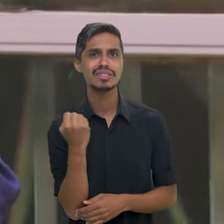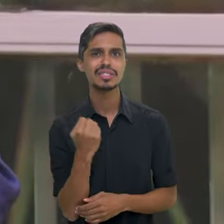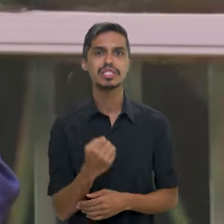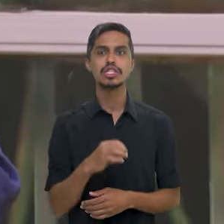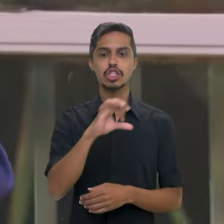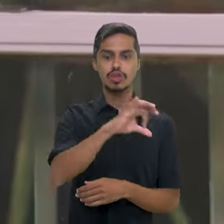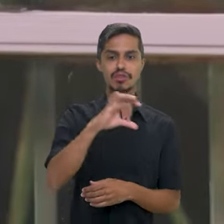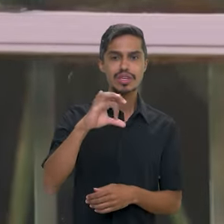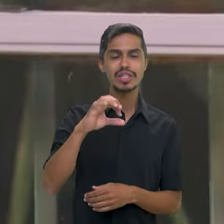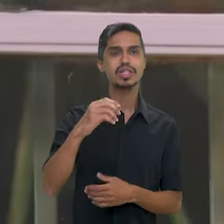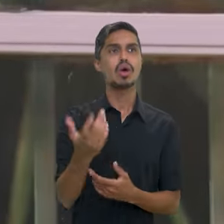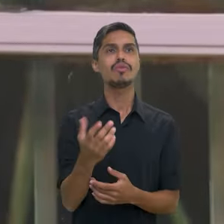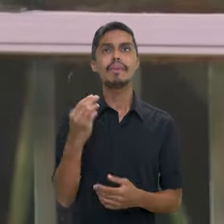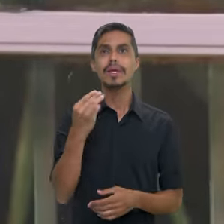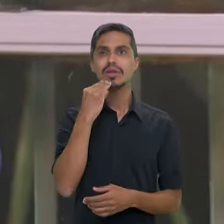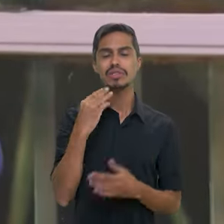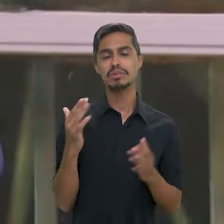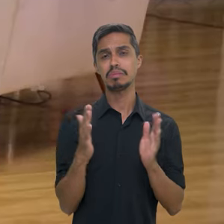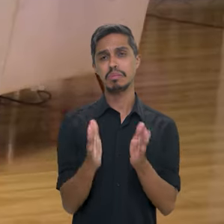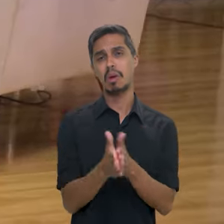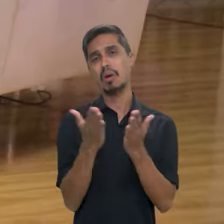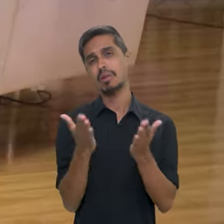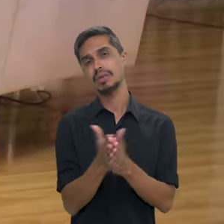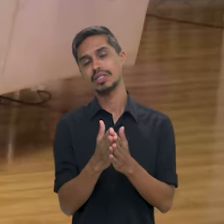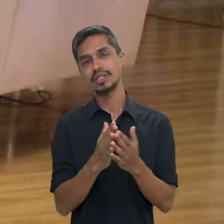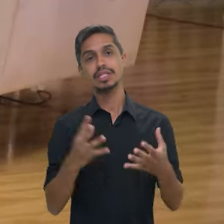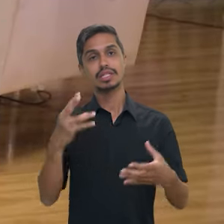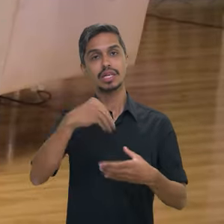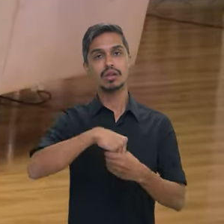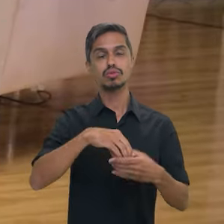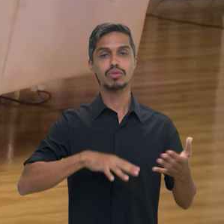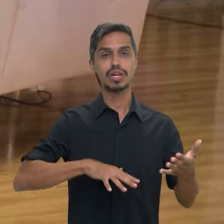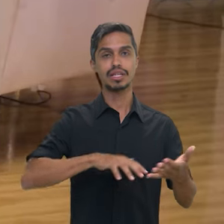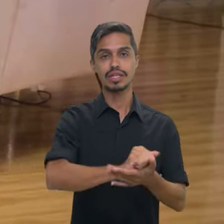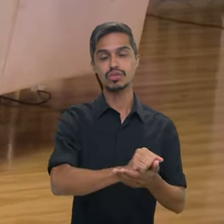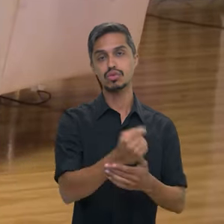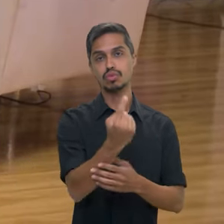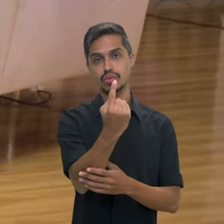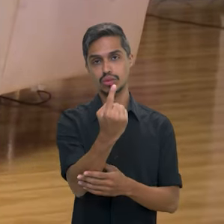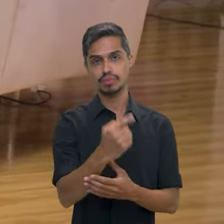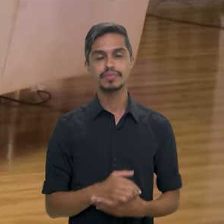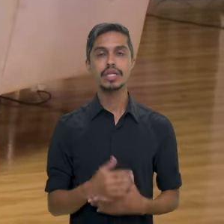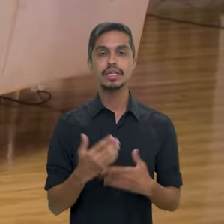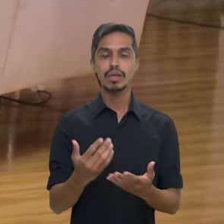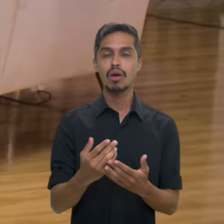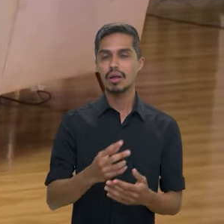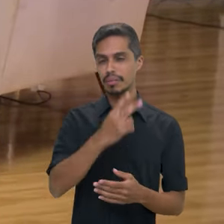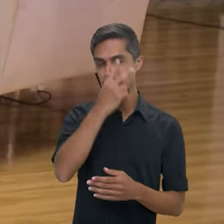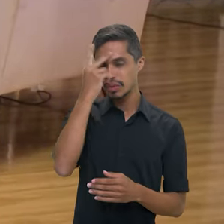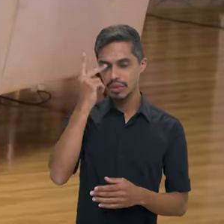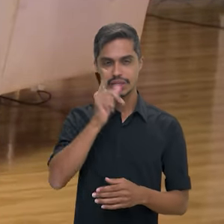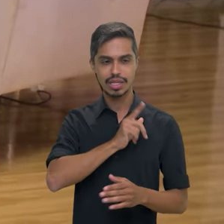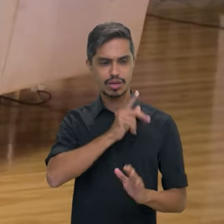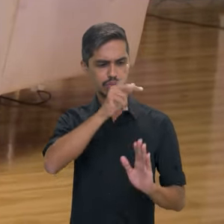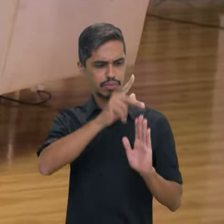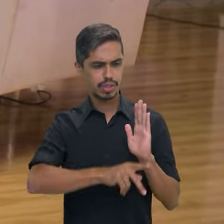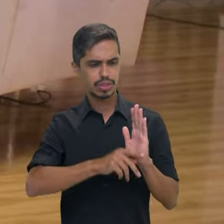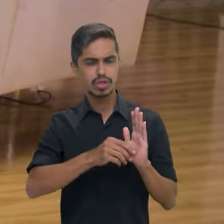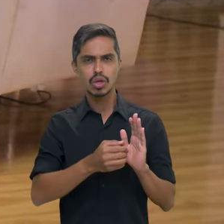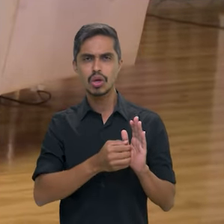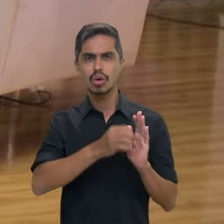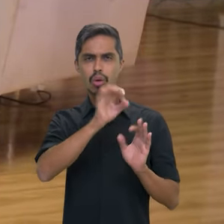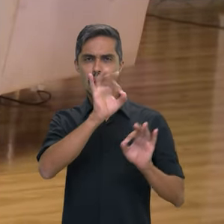milhões na pobreza, ou seja, no cadastro único. Então, quando a gente garante ali um plano para